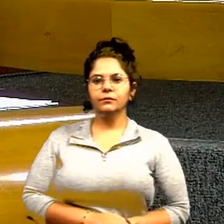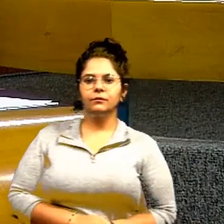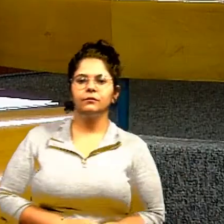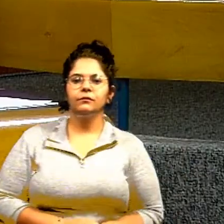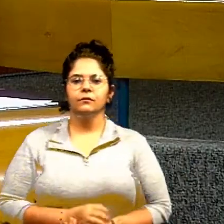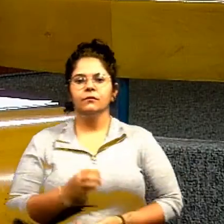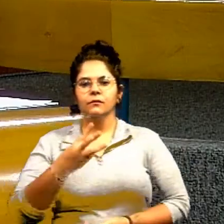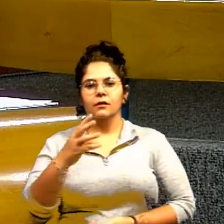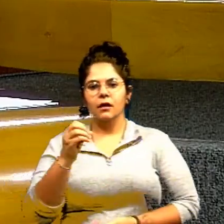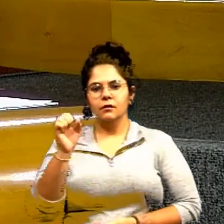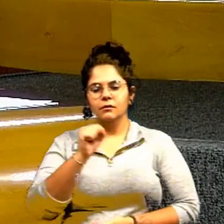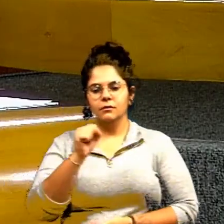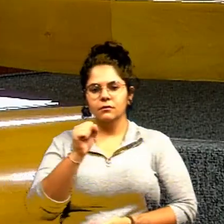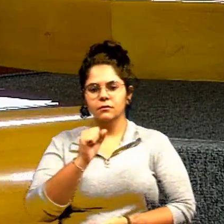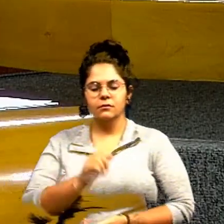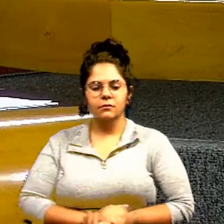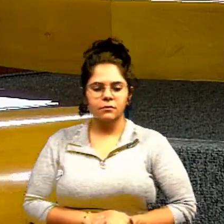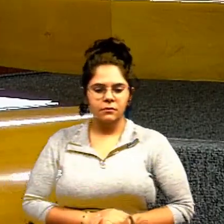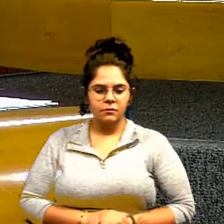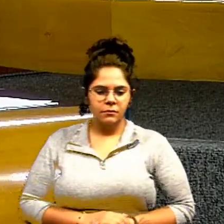30 segundos vereador